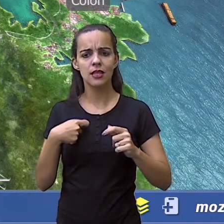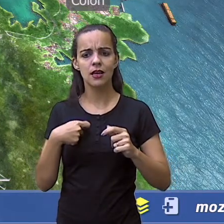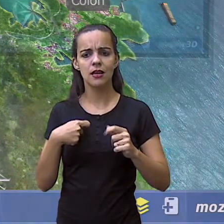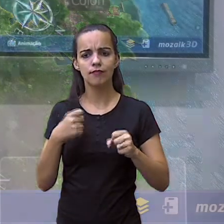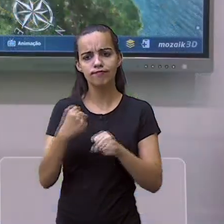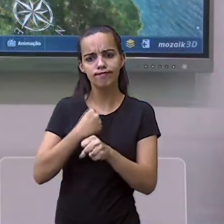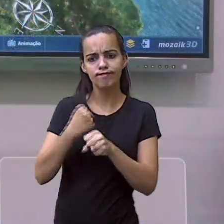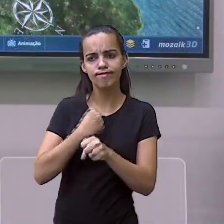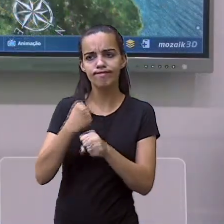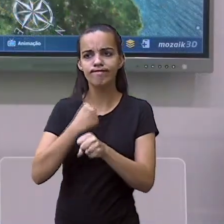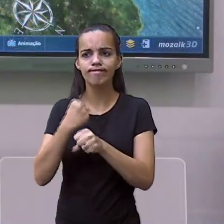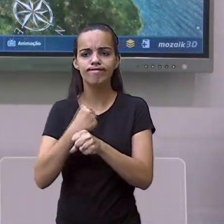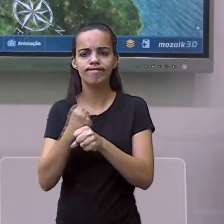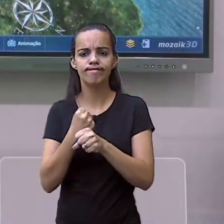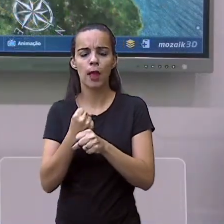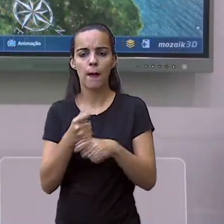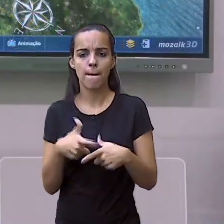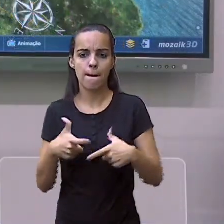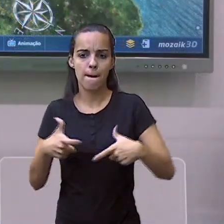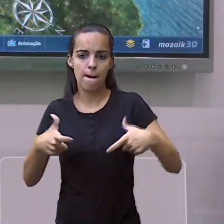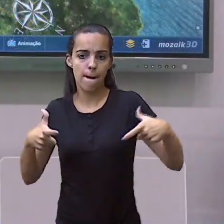com o avanço da tecnologia,